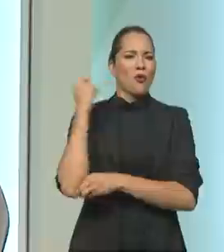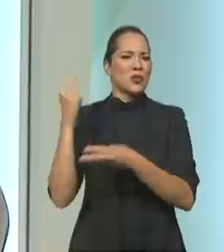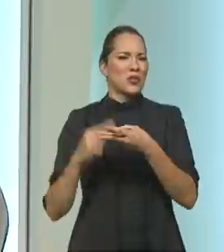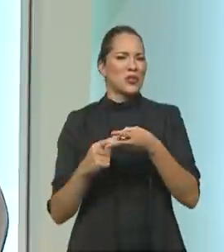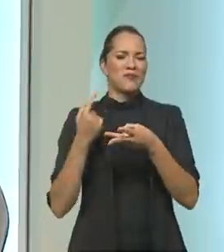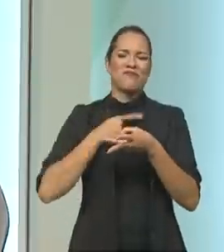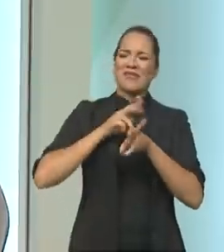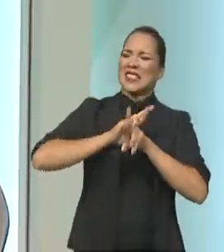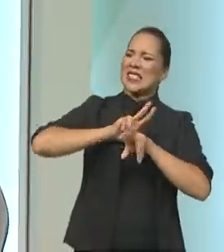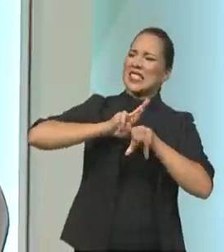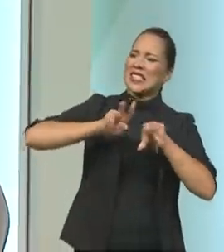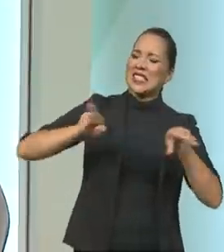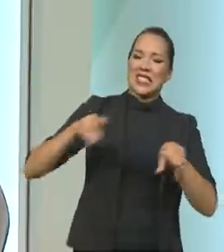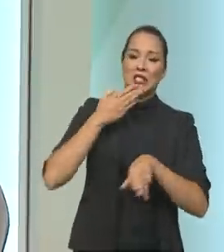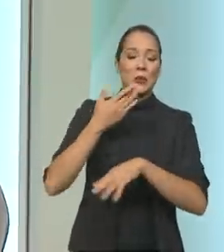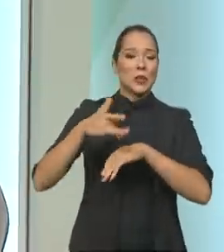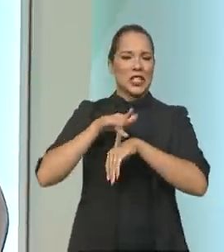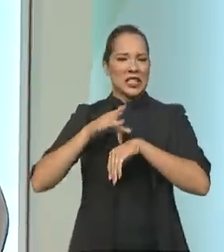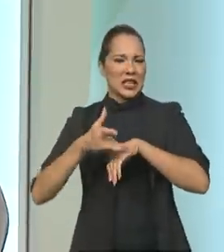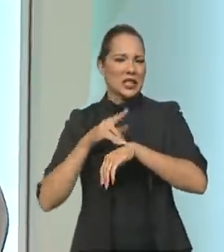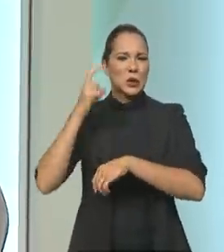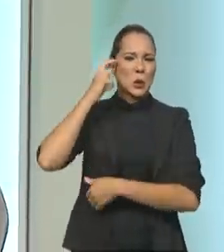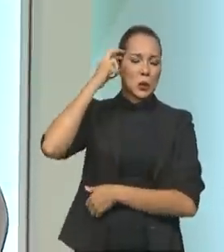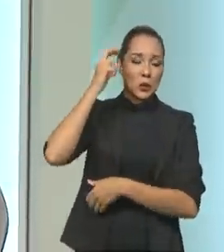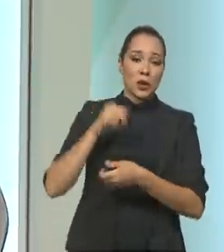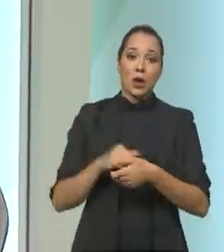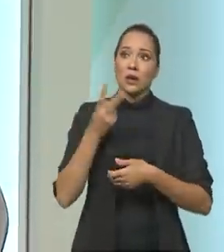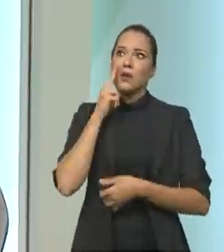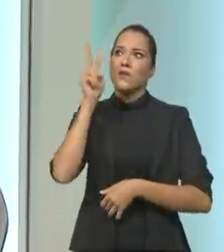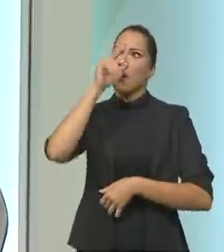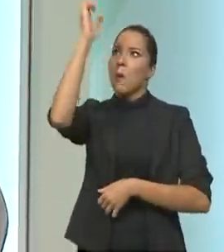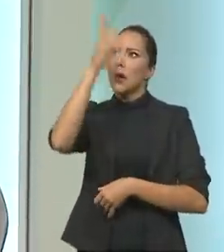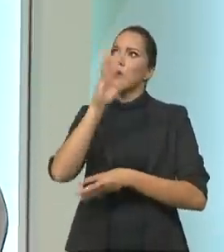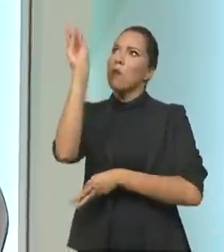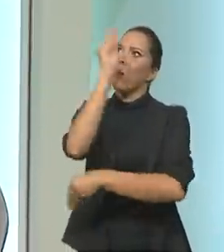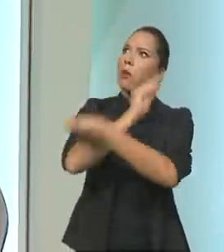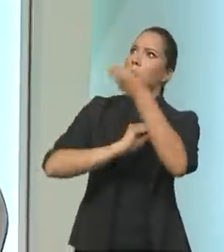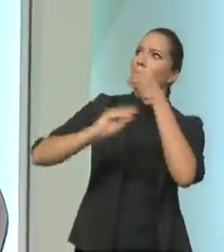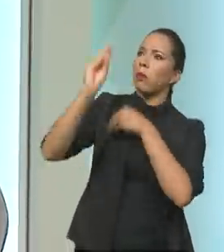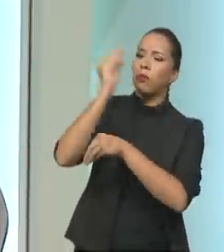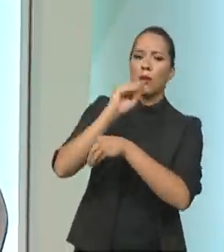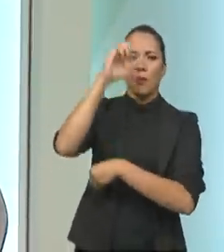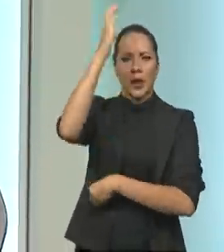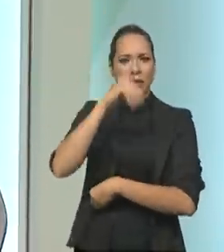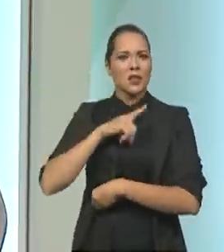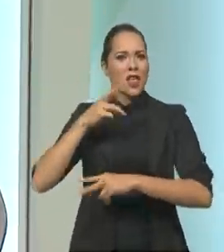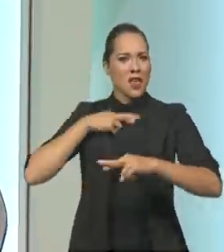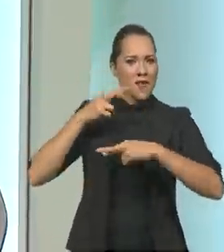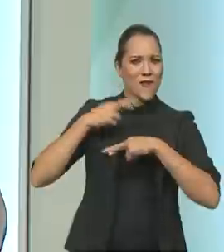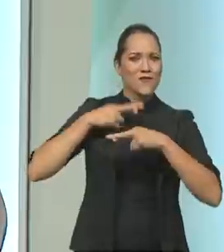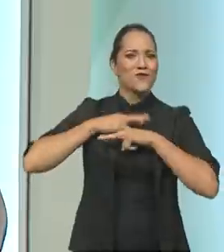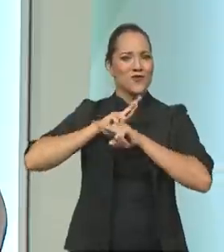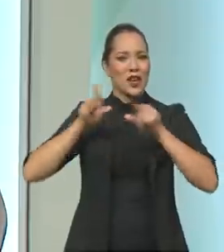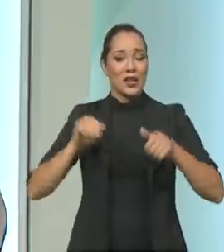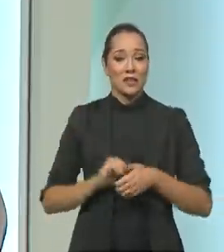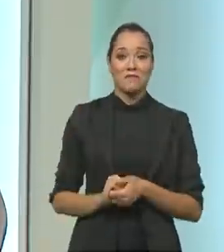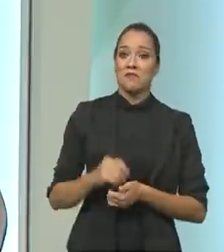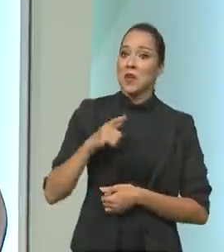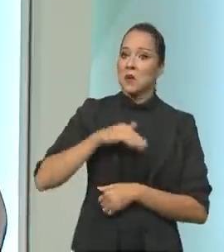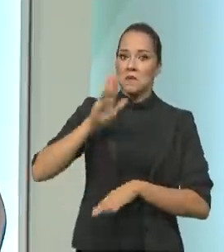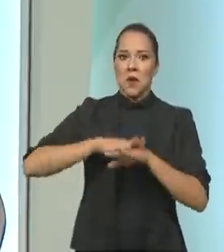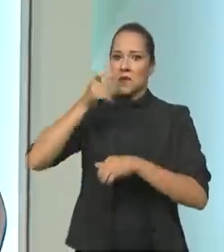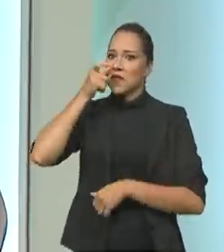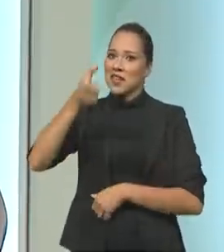boi no paritim, né? Então, a gente vê a miscelânea de ritmos que o Brasil é. E eu não tenho dúvida que esse é um dos grandes